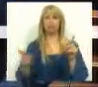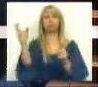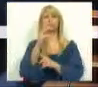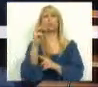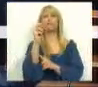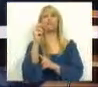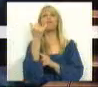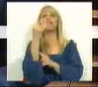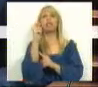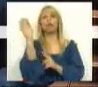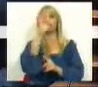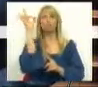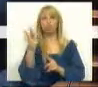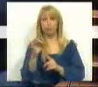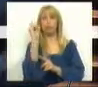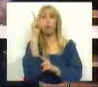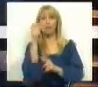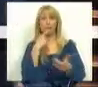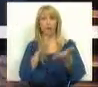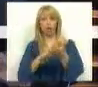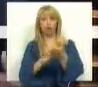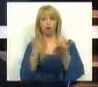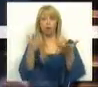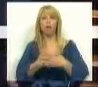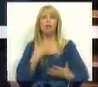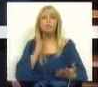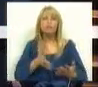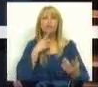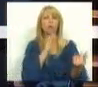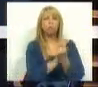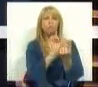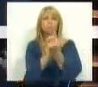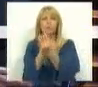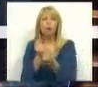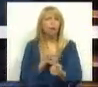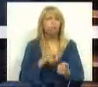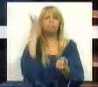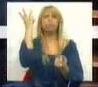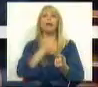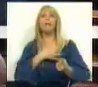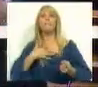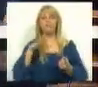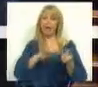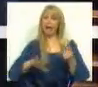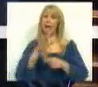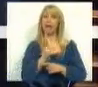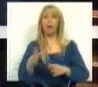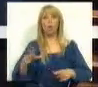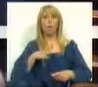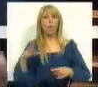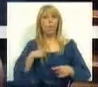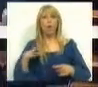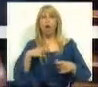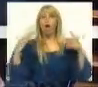o IVA na restauração. Eu tenho falado com imensos empresários nessa área, que estão aflitos